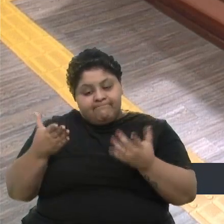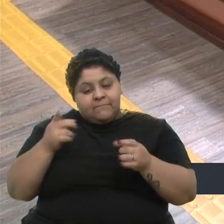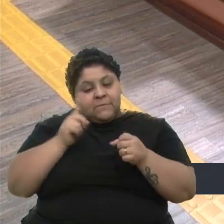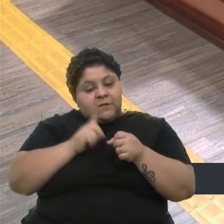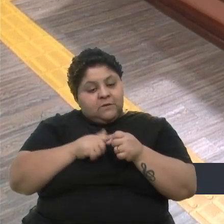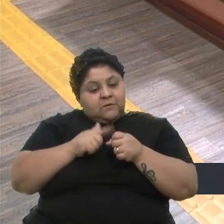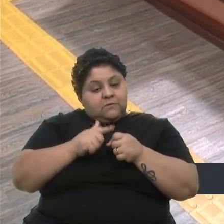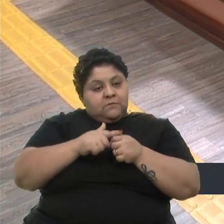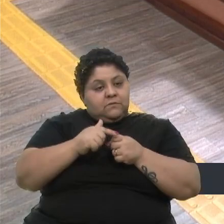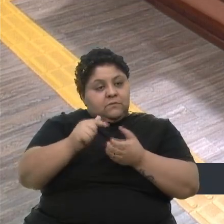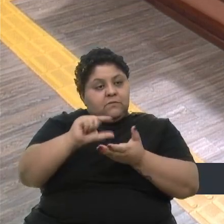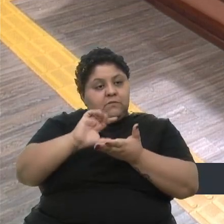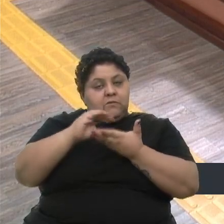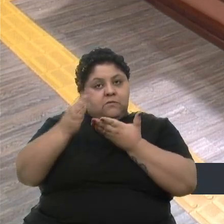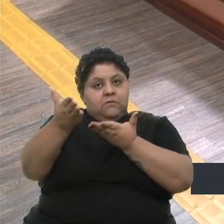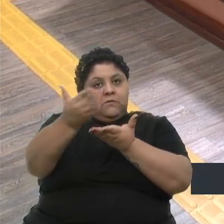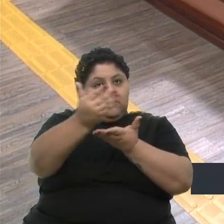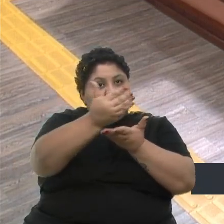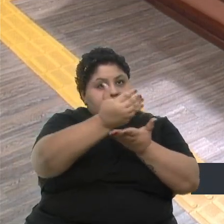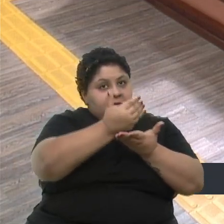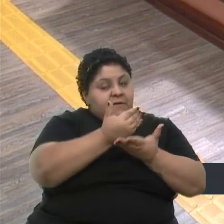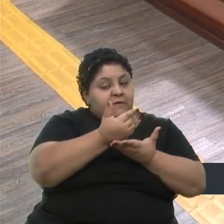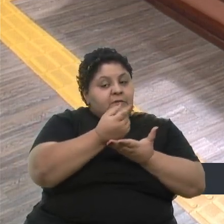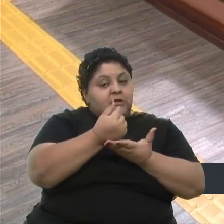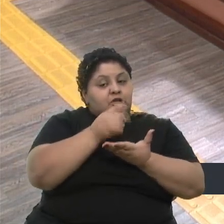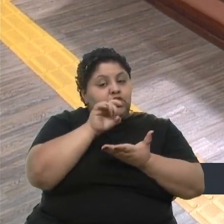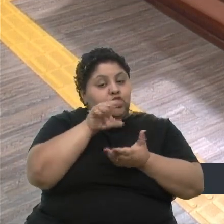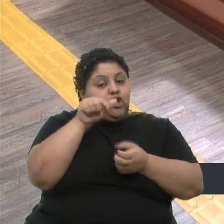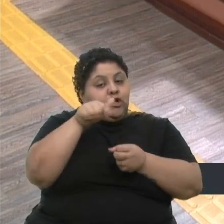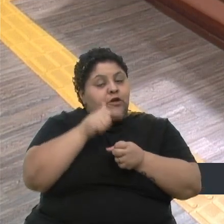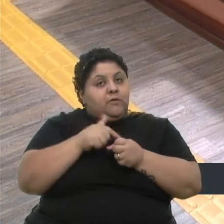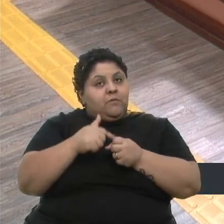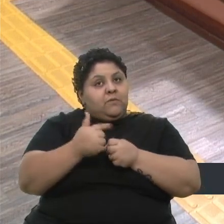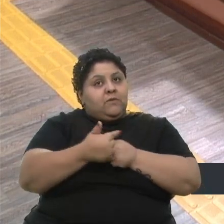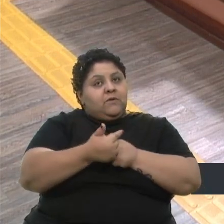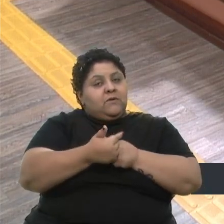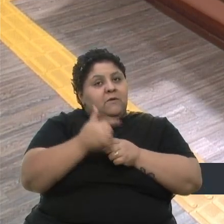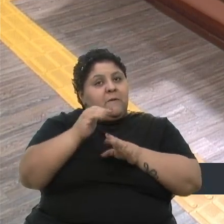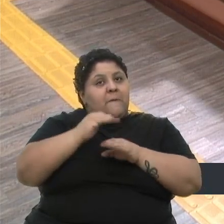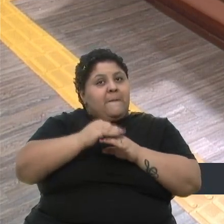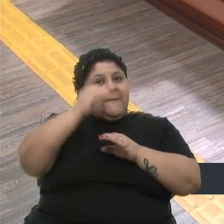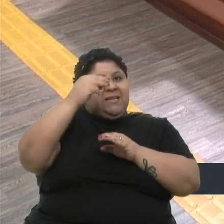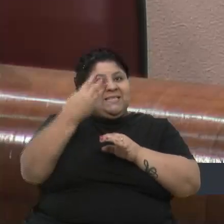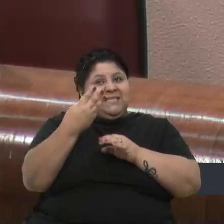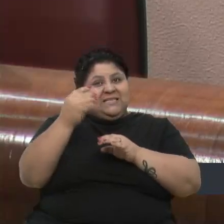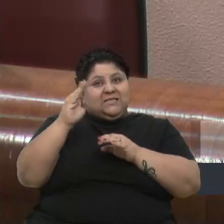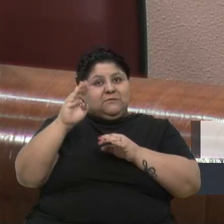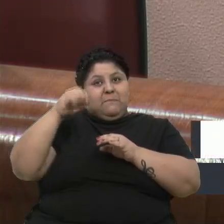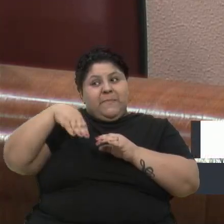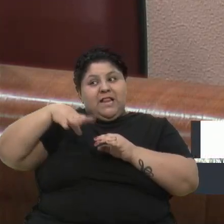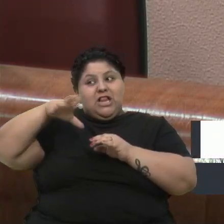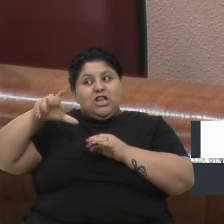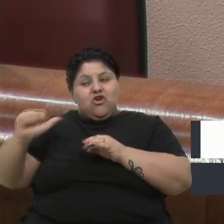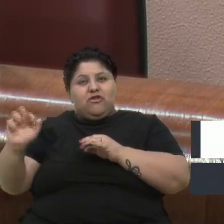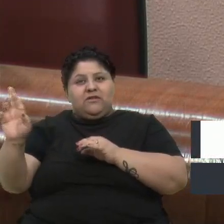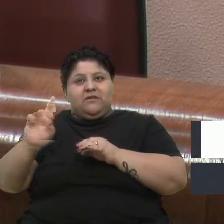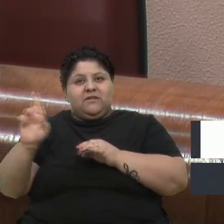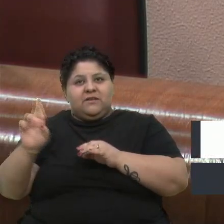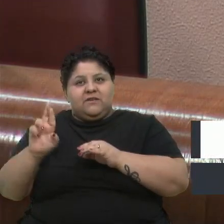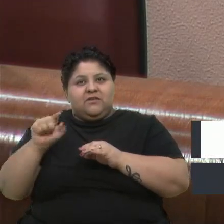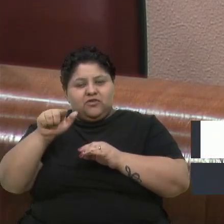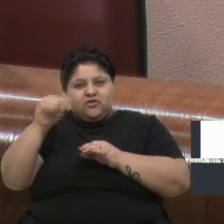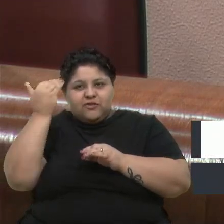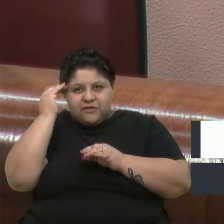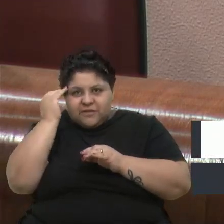arrecada, só o orçamento da cidade aqui, vereador Xuxa, é mais de 3 bilhões de reais. O tem noção,